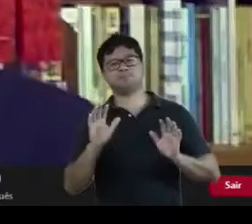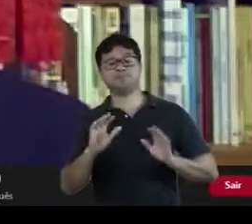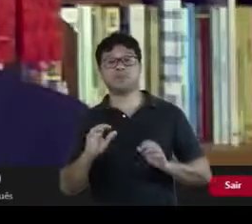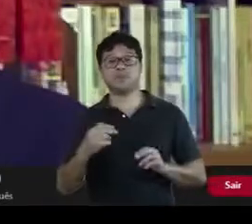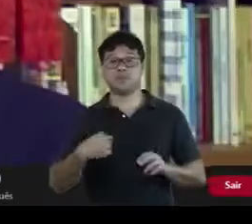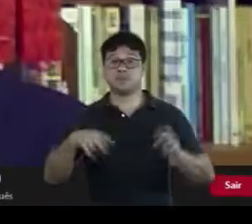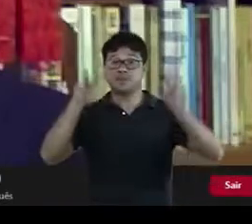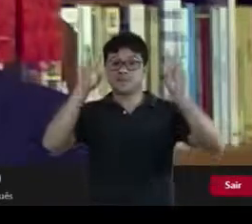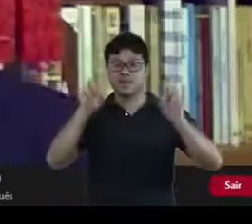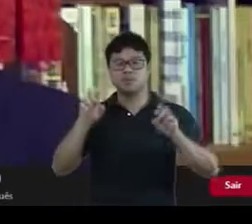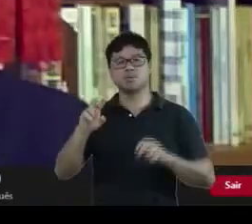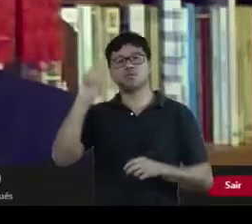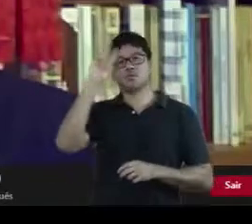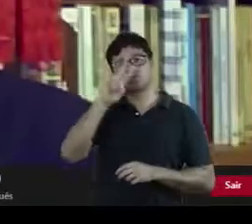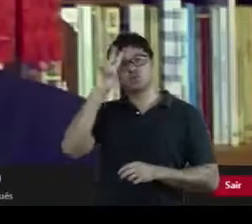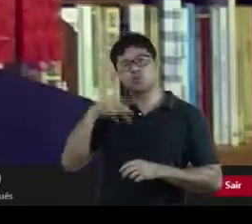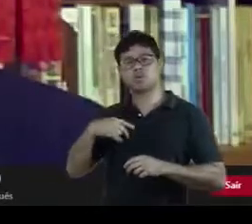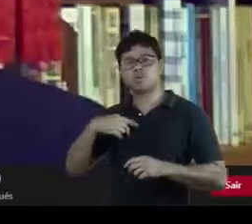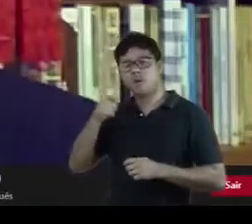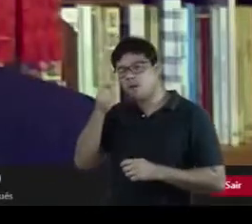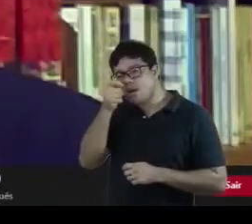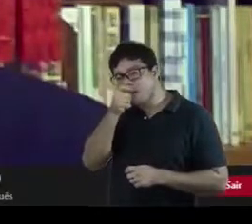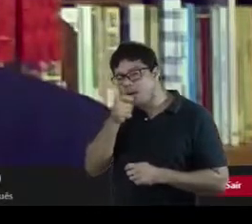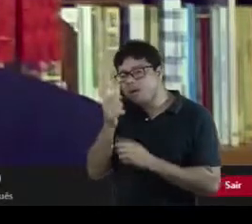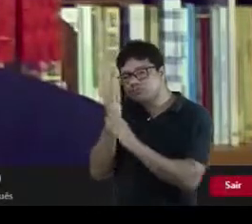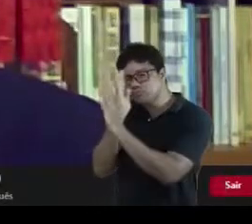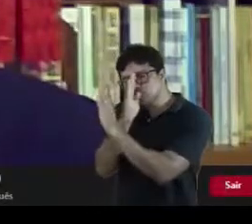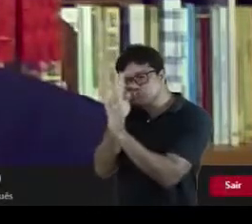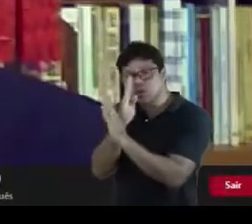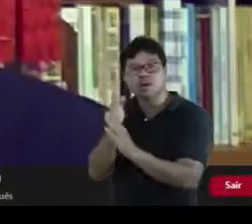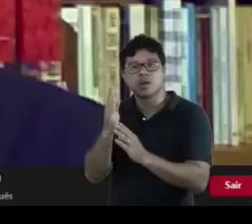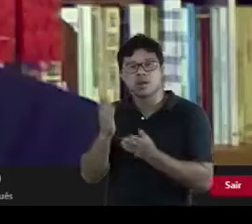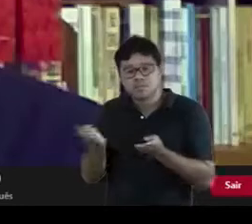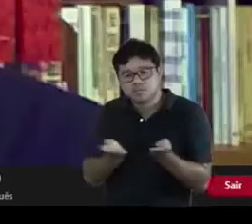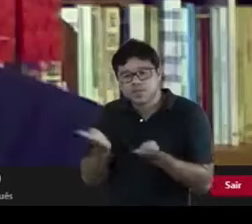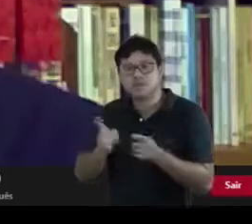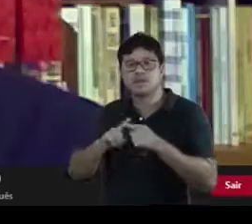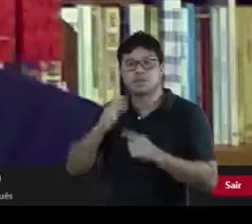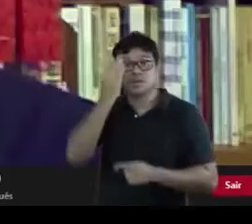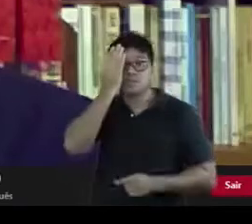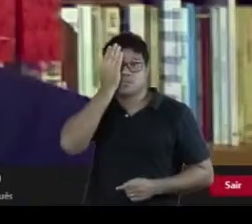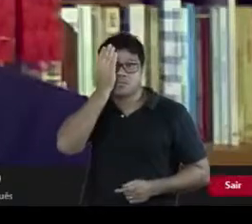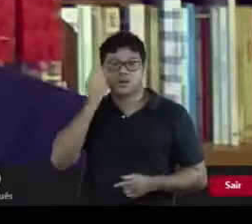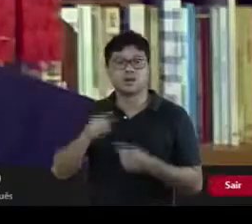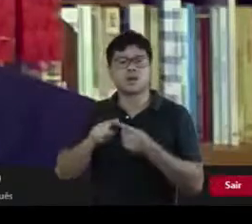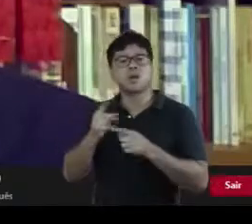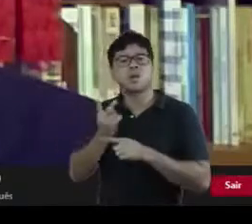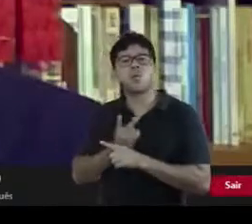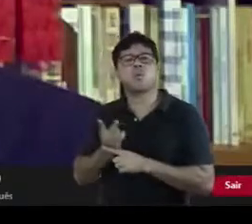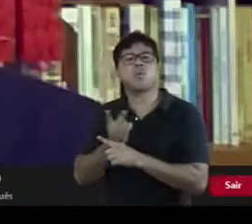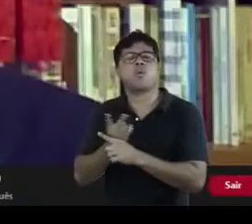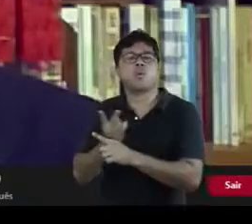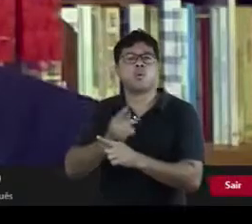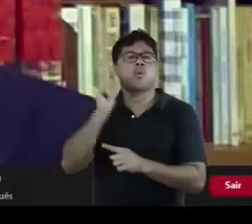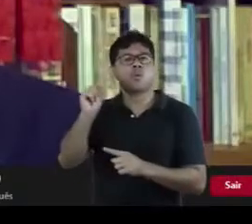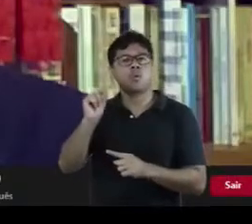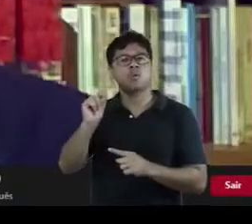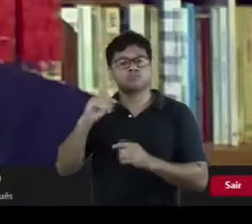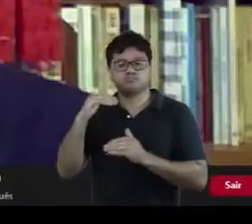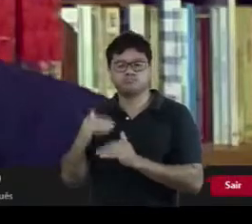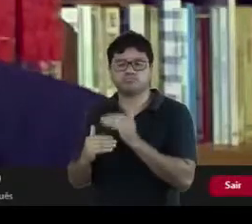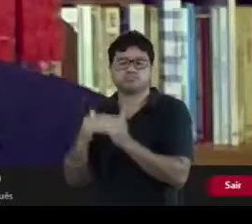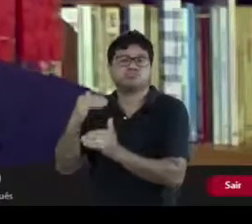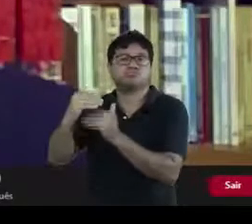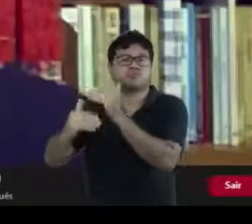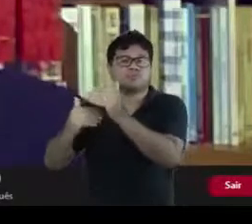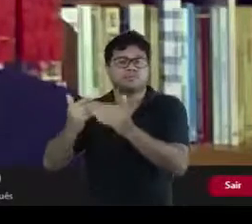por título O Historiador como Detetive, Edição, Mediação e Pirataria em Busca de Desirredo Gerardin.